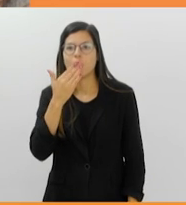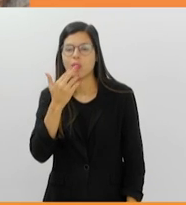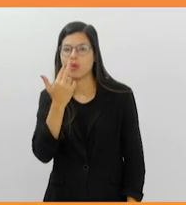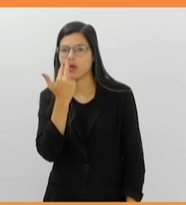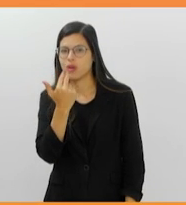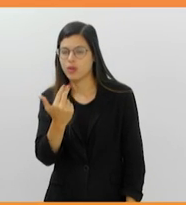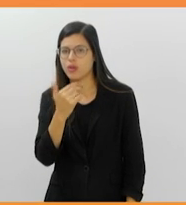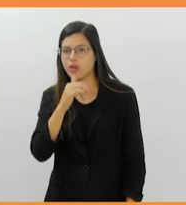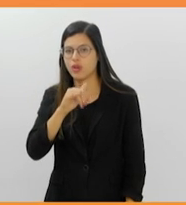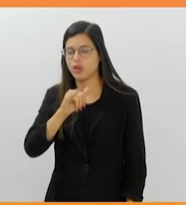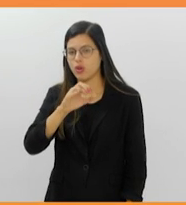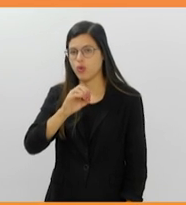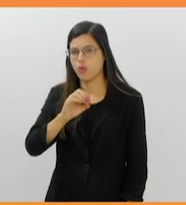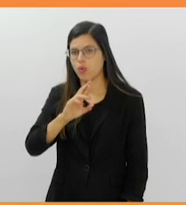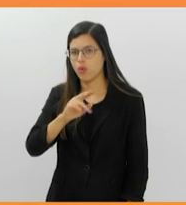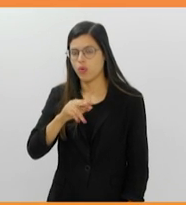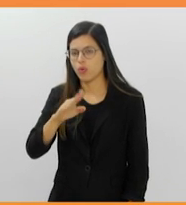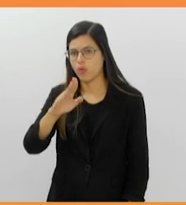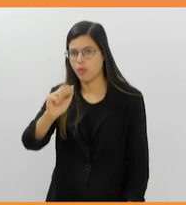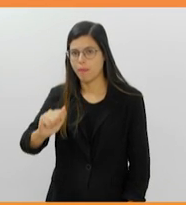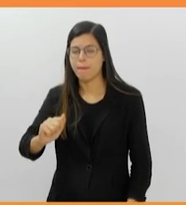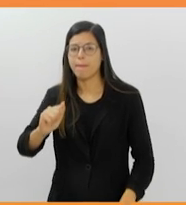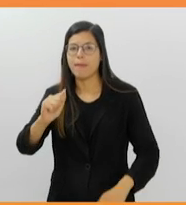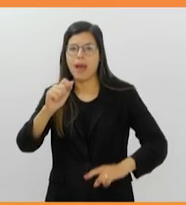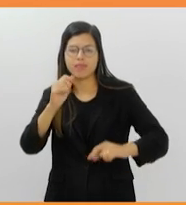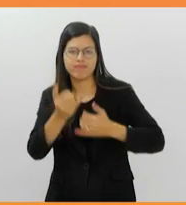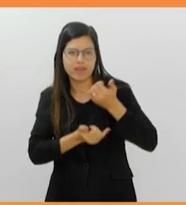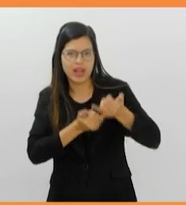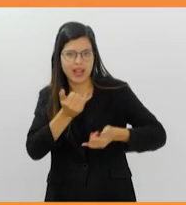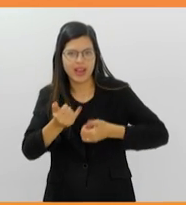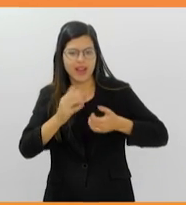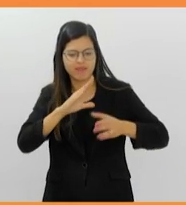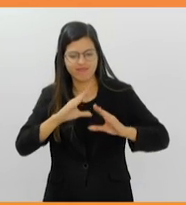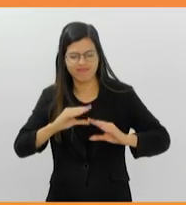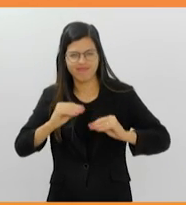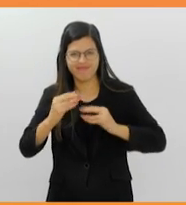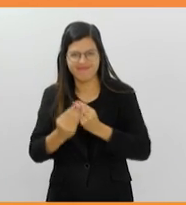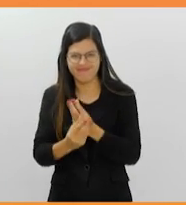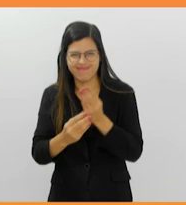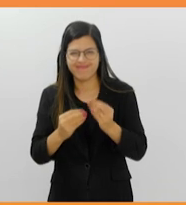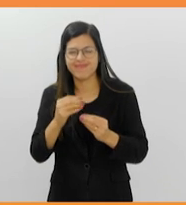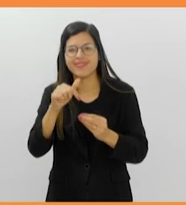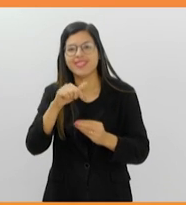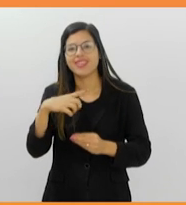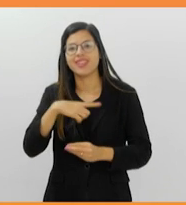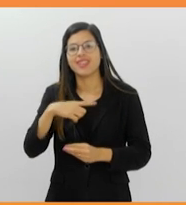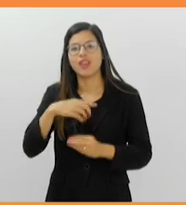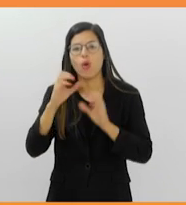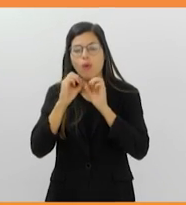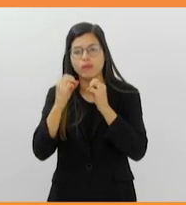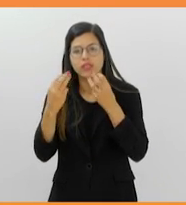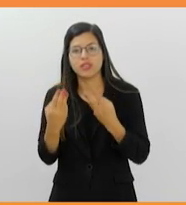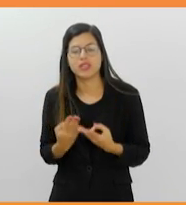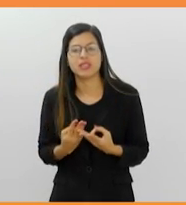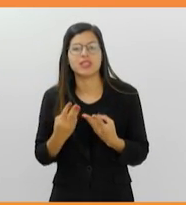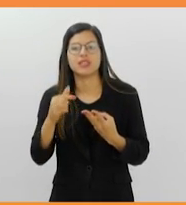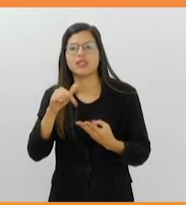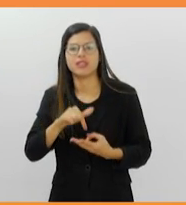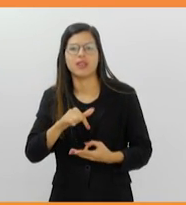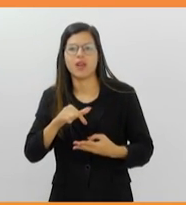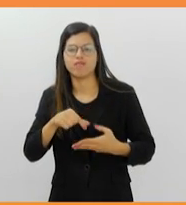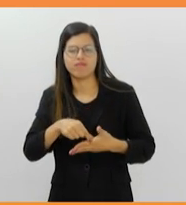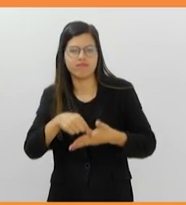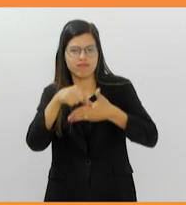e o urubá, o artesanato, brinquedos e brincadeiras tradicionais, vão ser abordados em oficinas e workshops, conduzidos por